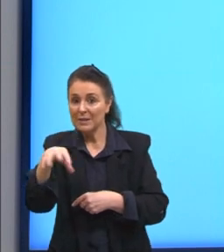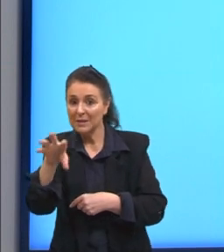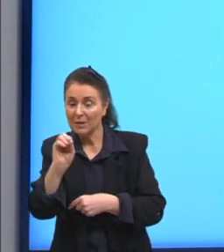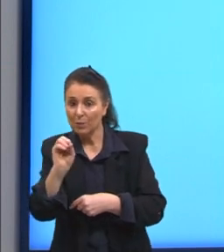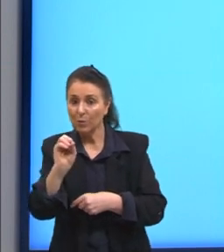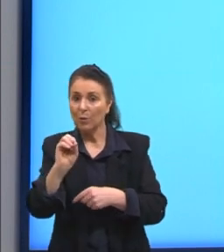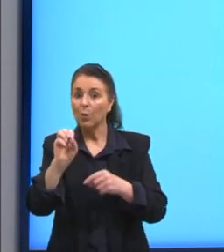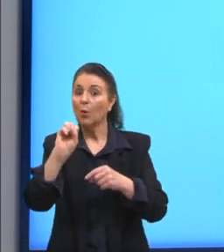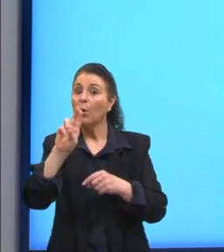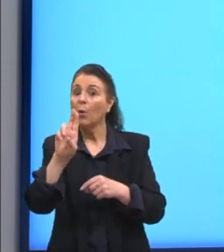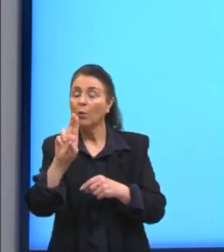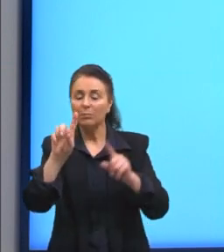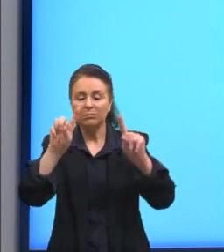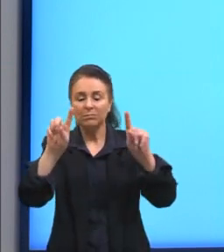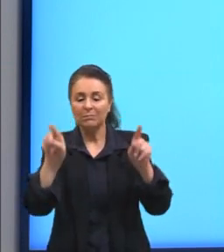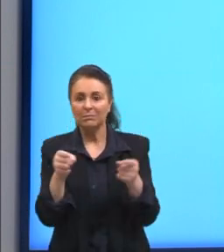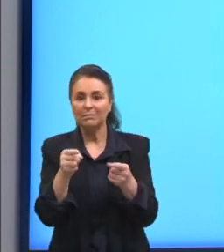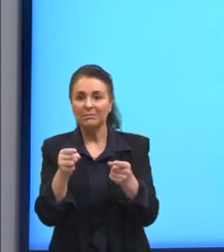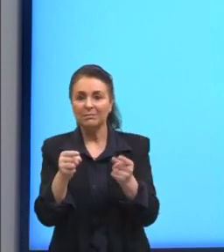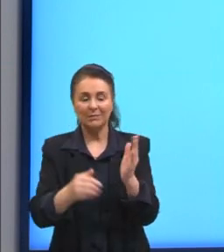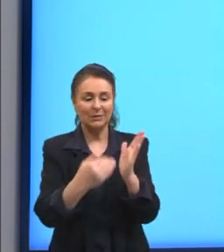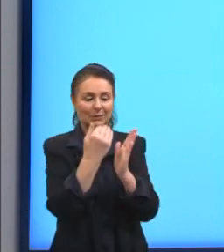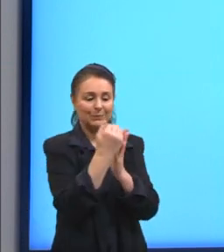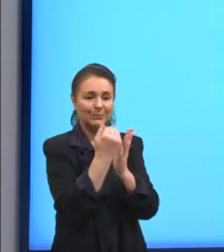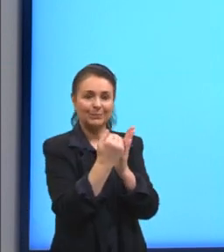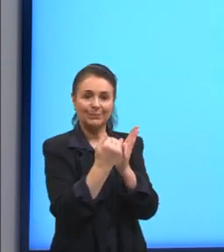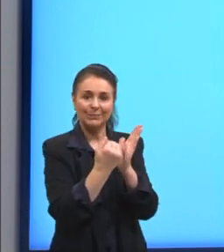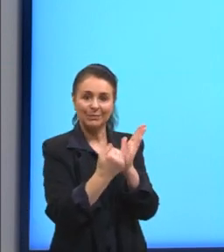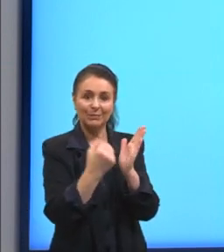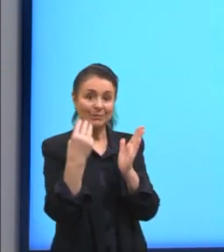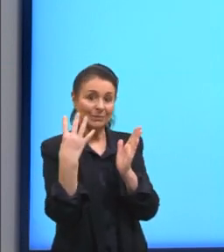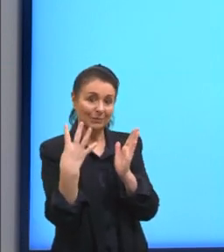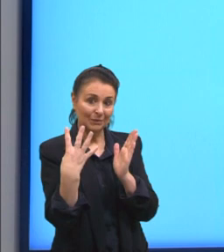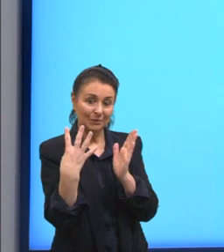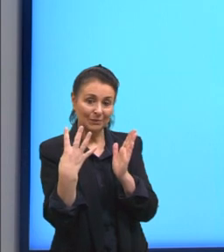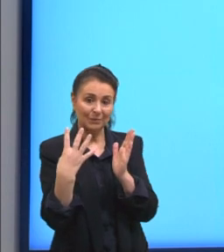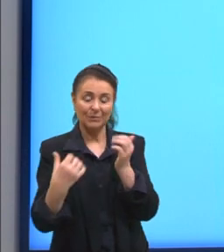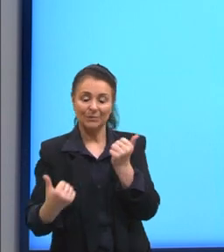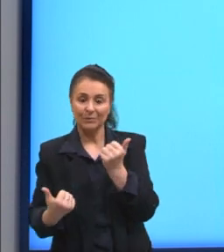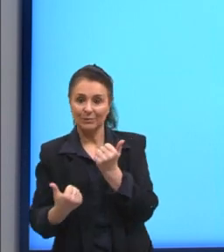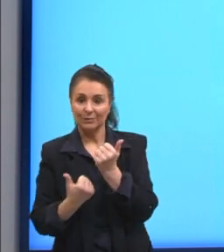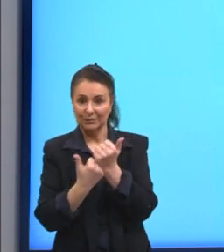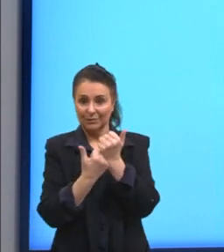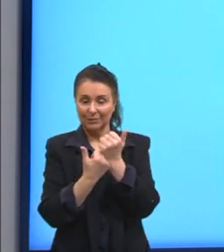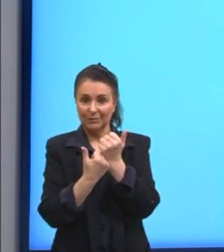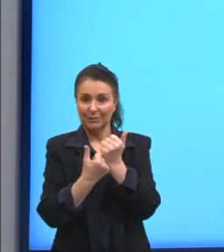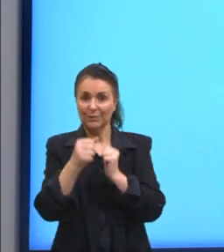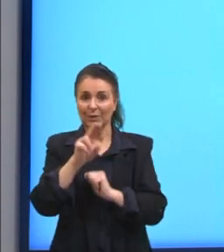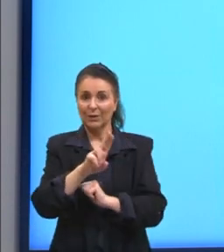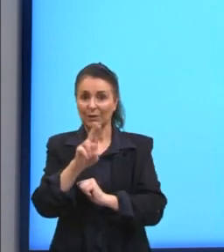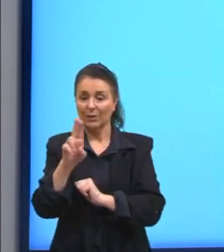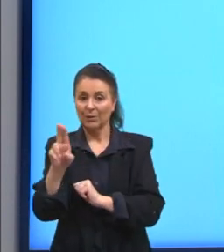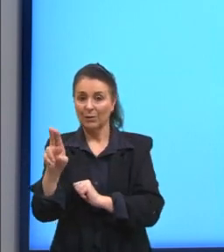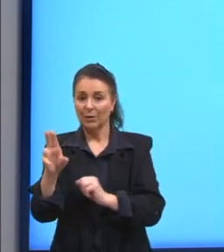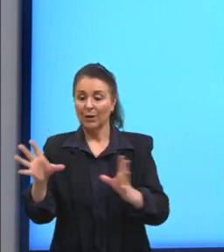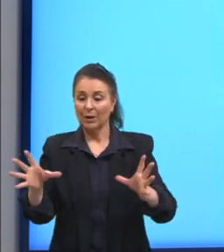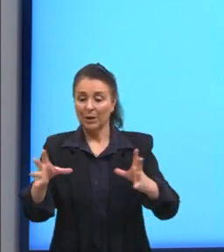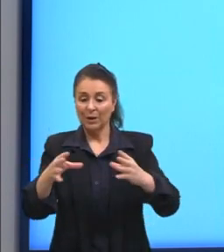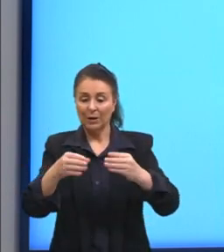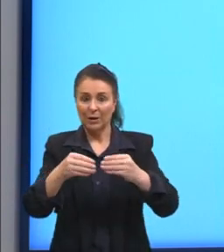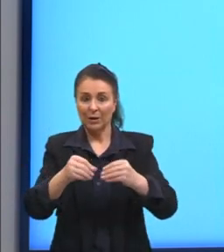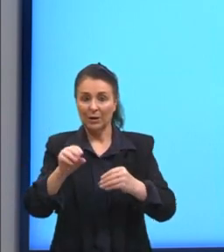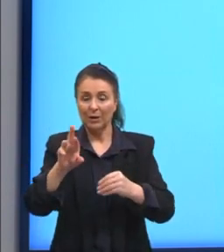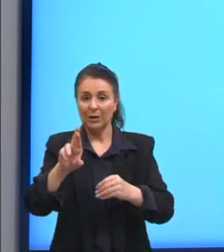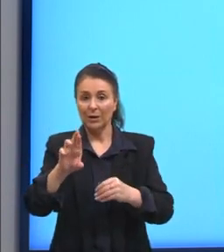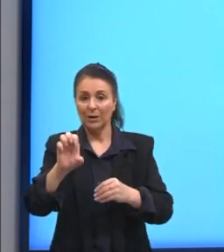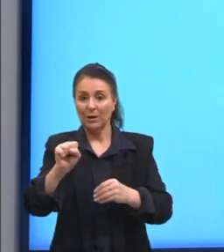A gente tem quatro classificações possíveis aí para o nosso aposto. O aposto que a gente chama de resumitivo,